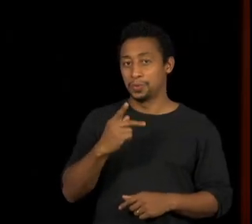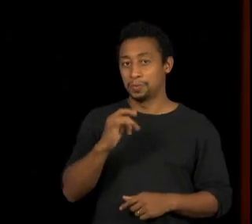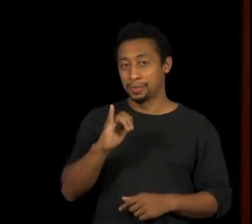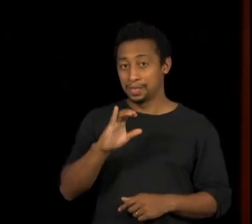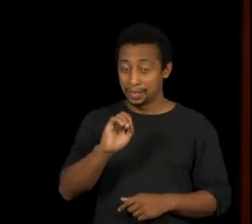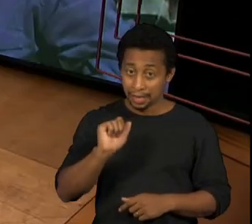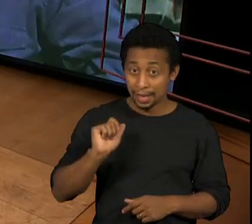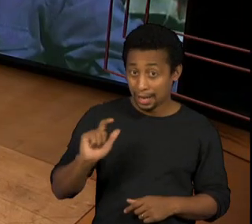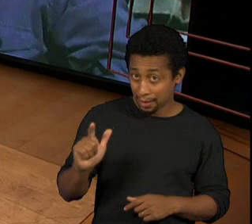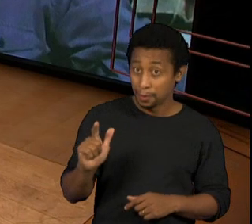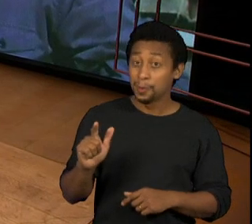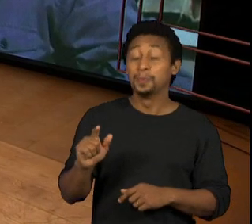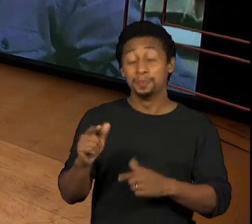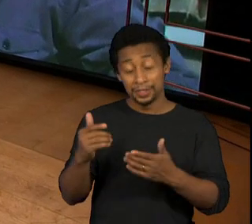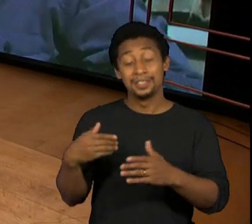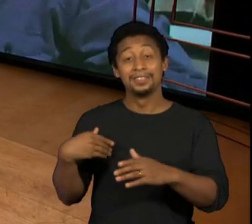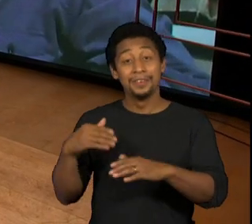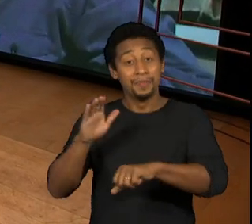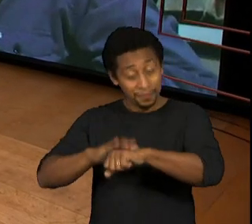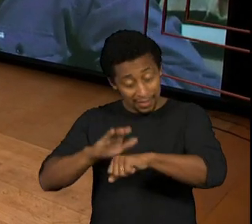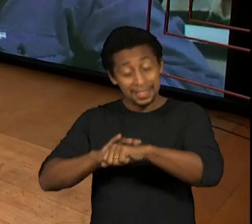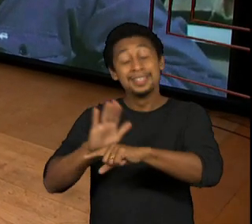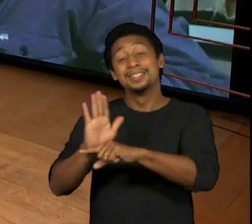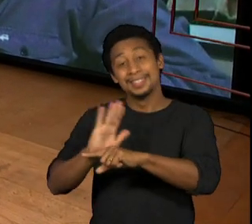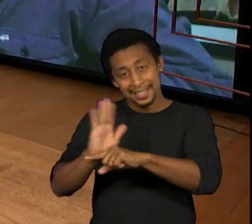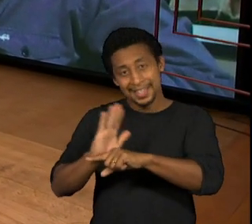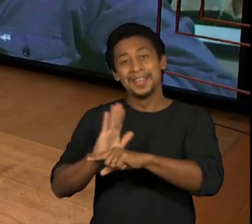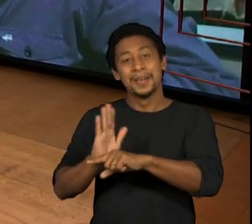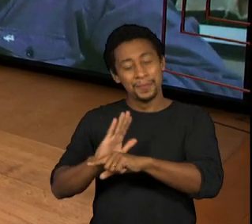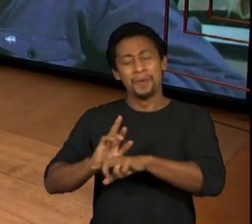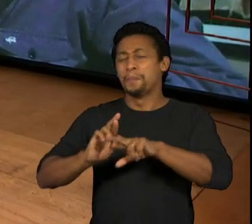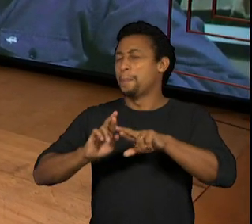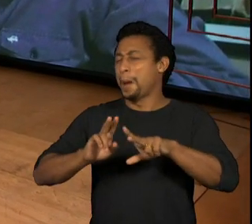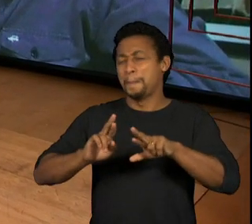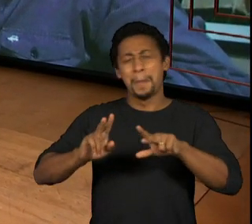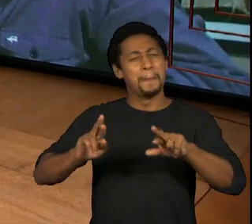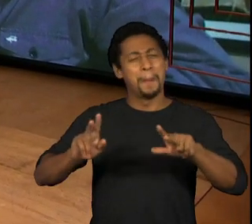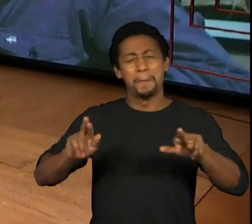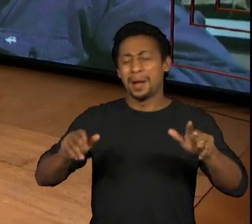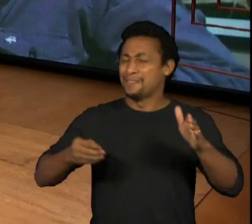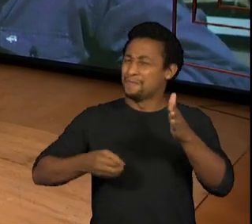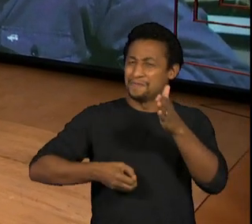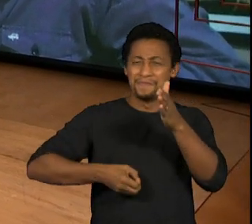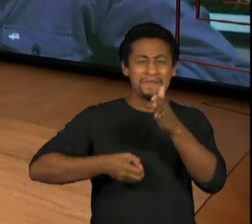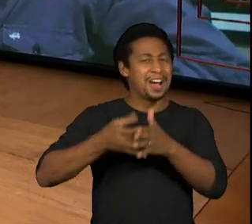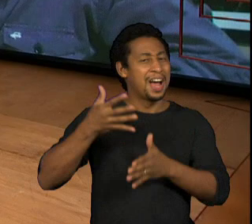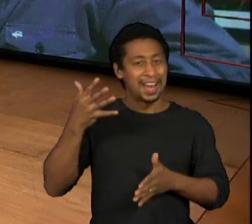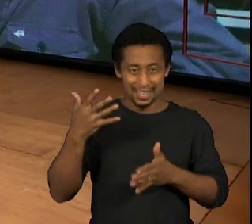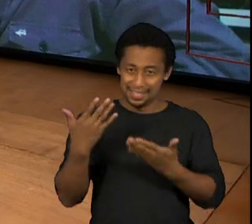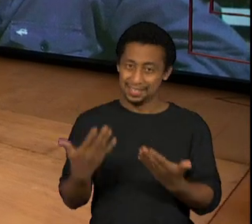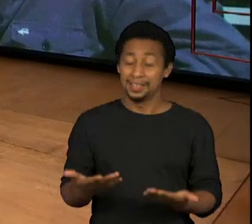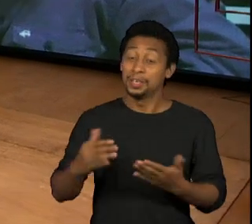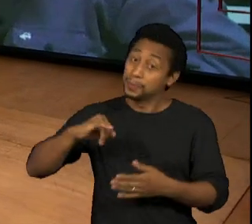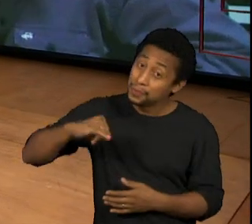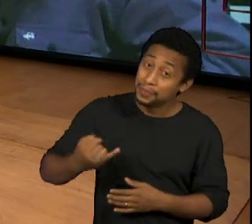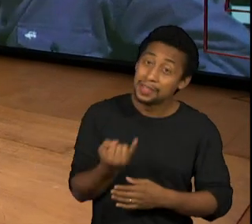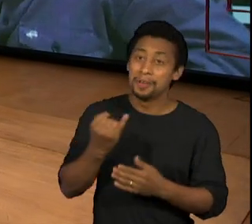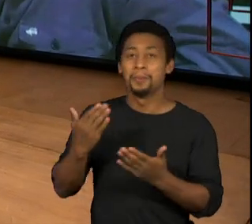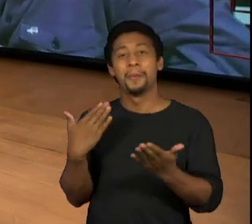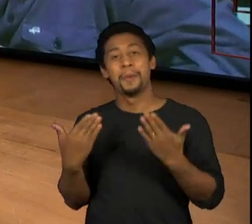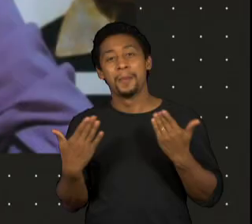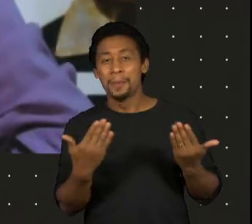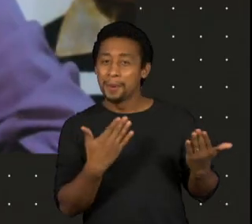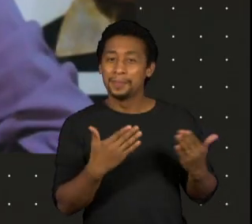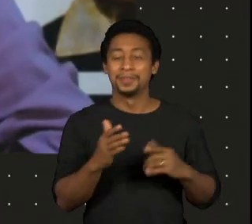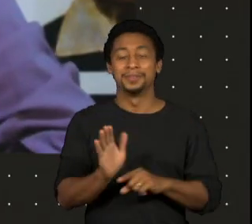fazia sessões de cinema. A gente fez várias sessões, né? E também servia para isso, para a gente conversar sobre o cinema,